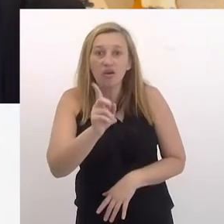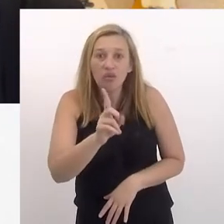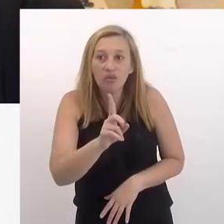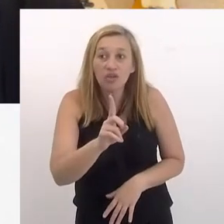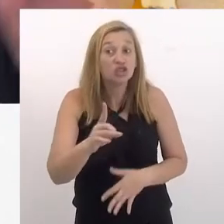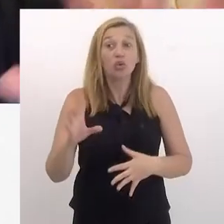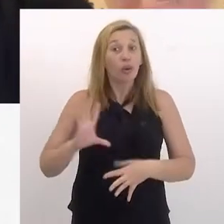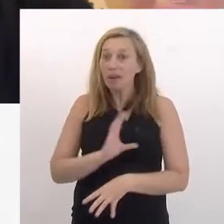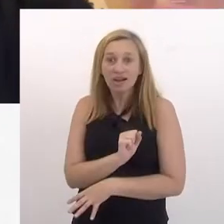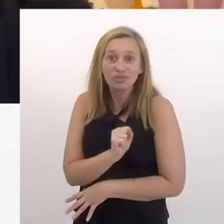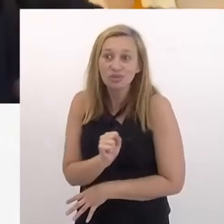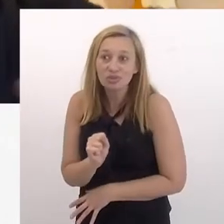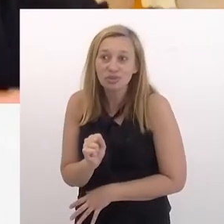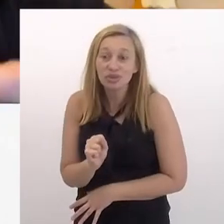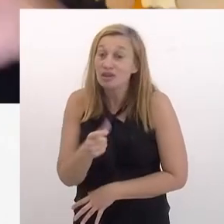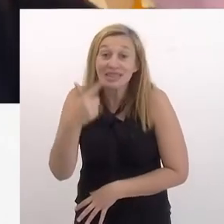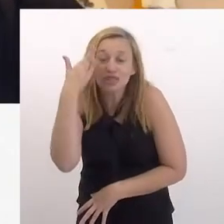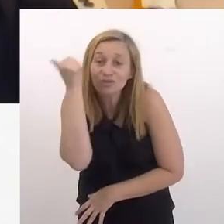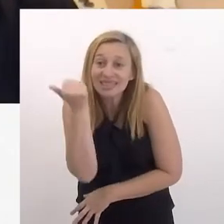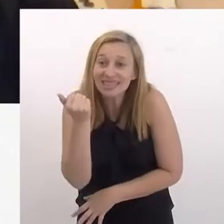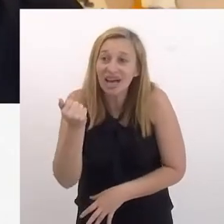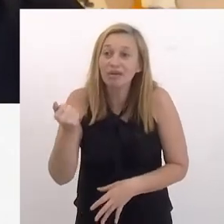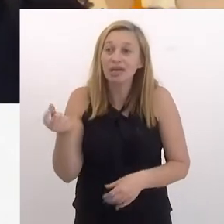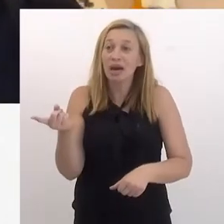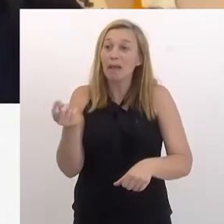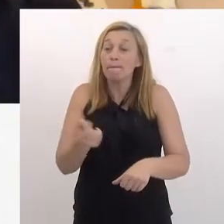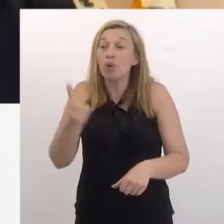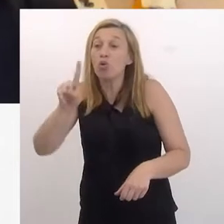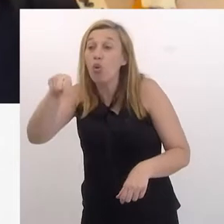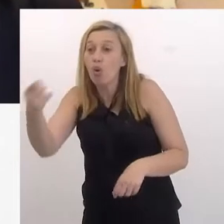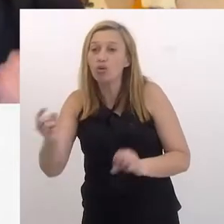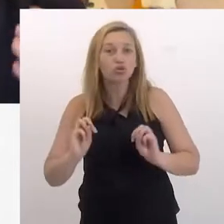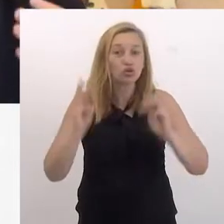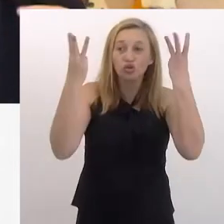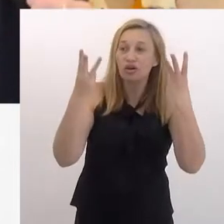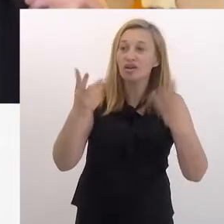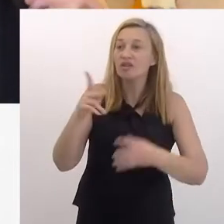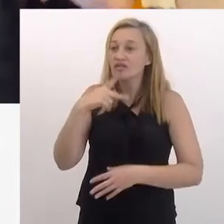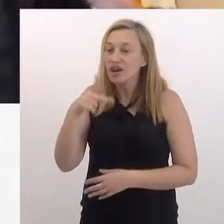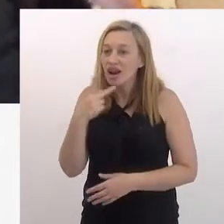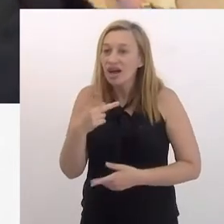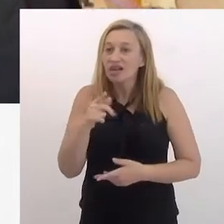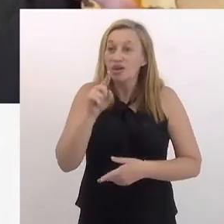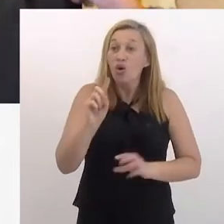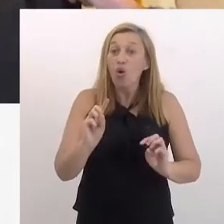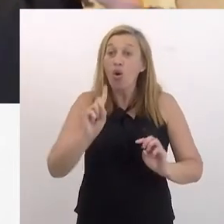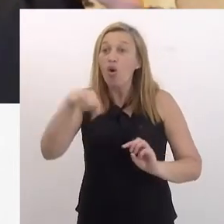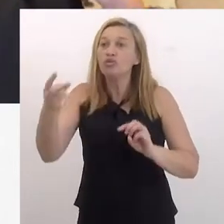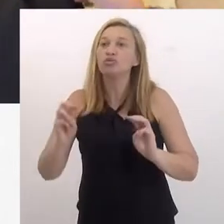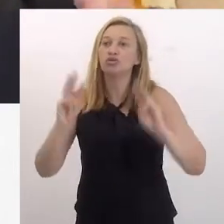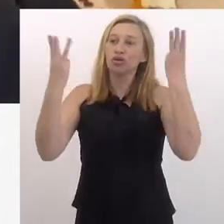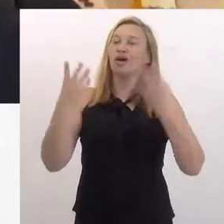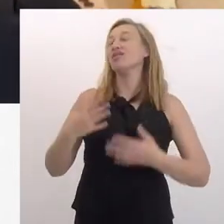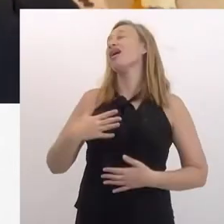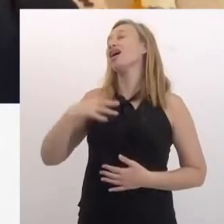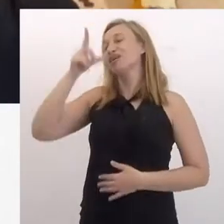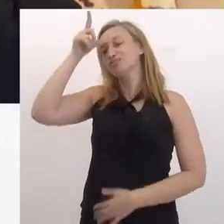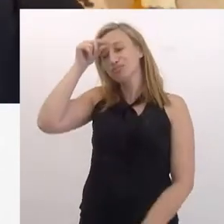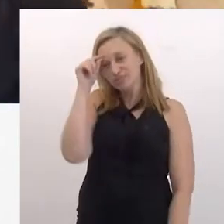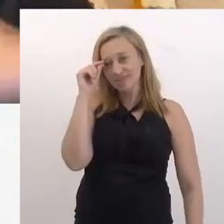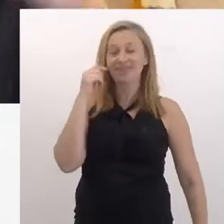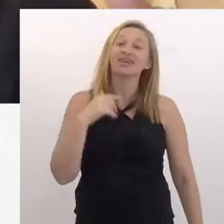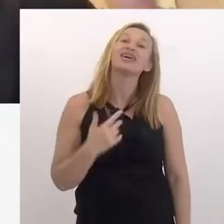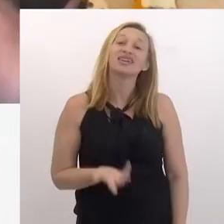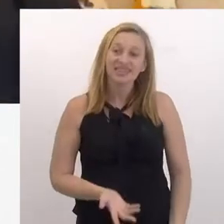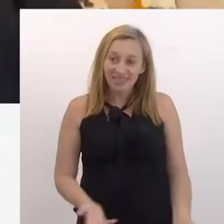aplaudindo burocraticamente. Ele falou Não, eles estão amando. Vocês não sabem. Daqui a pouco vocês vão fazer outro show. Já me falaram aqui que querem que vocês façam outro show.